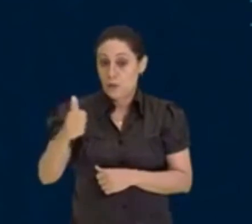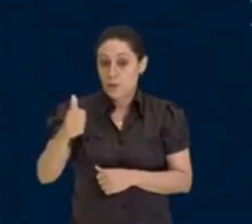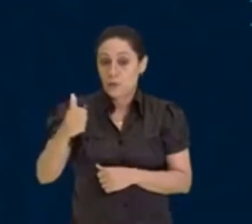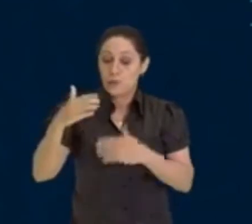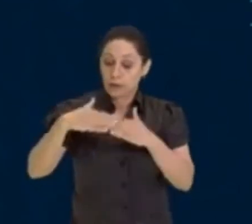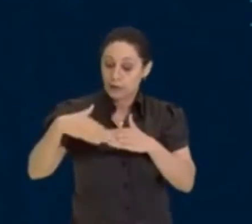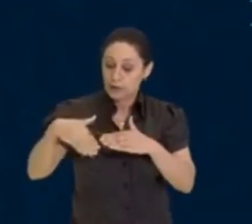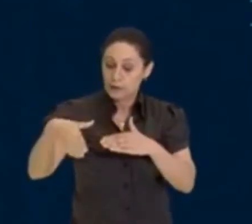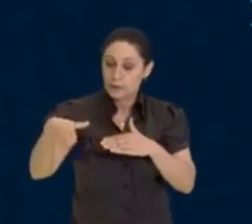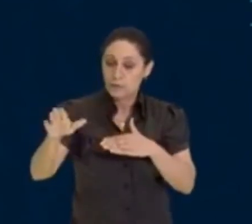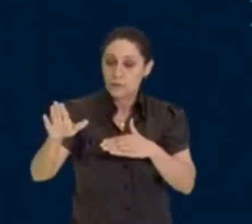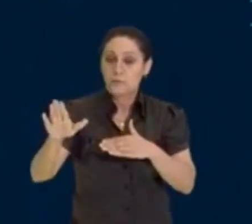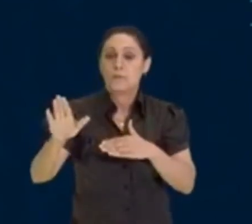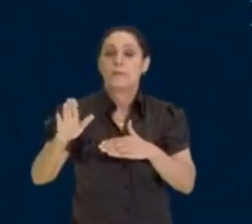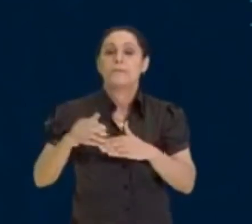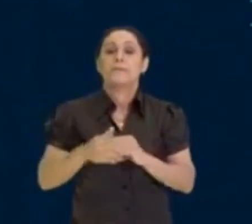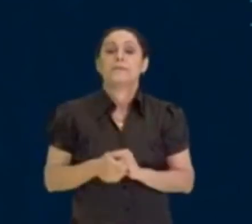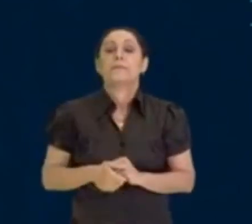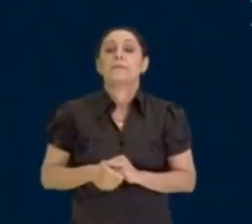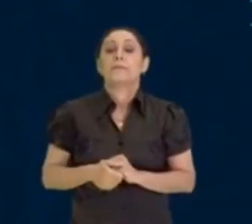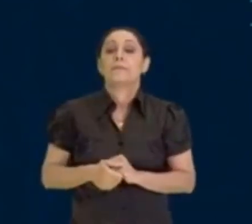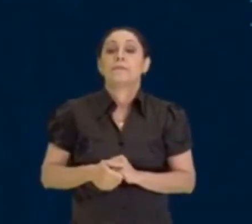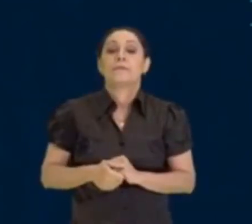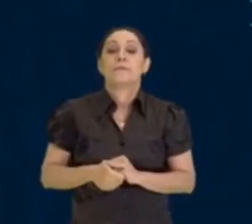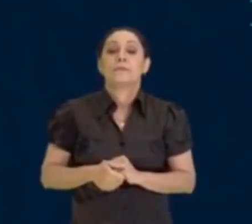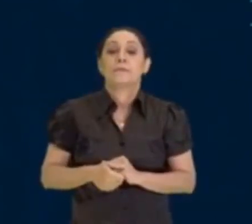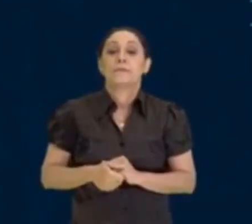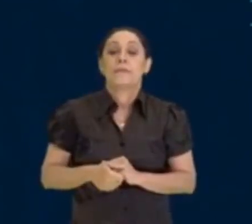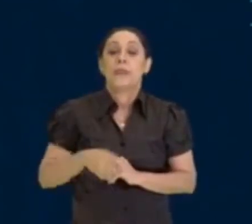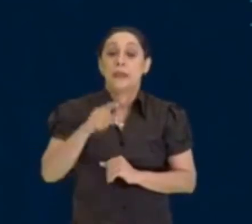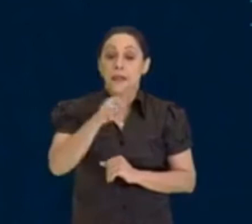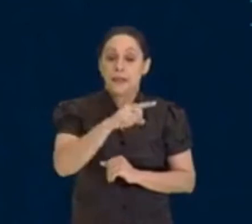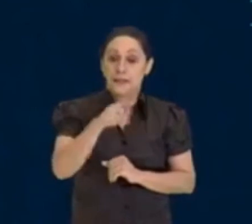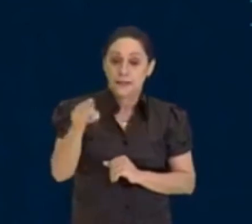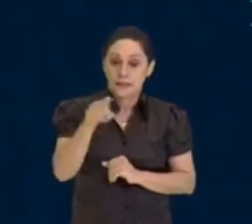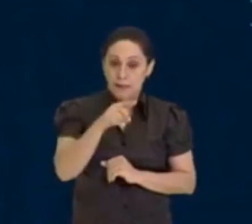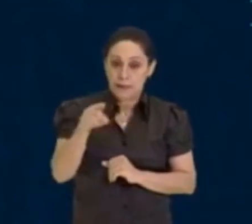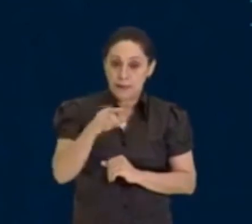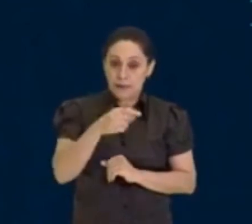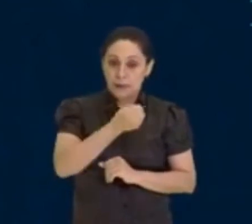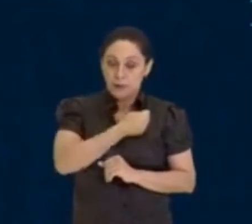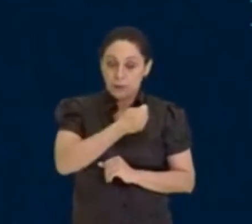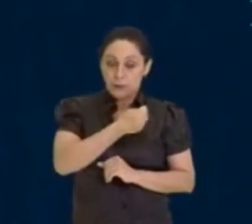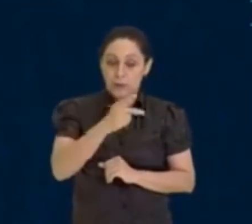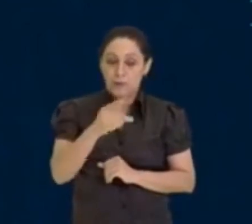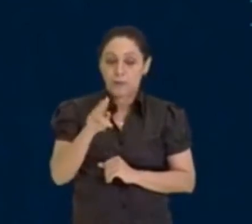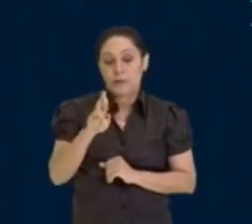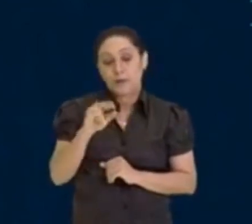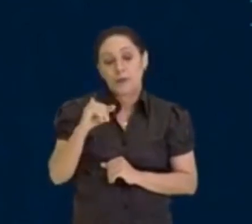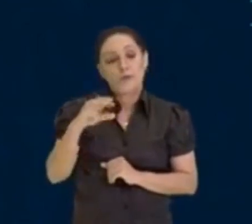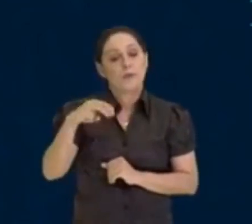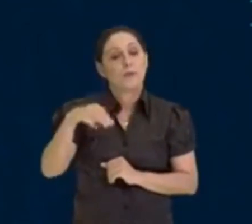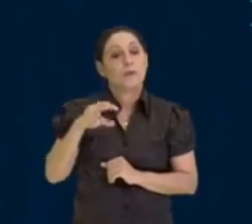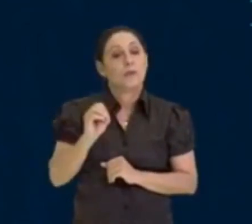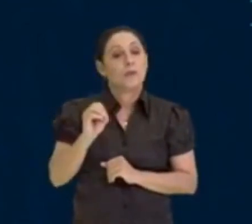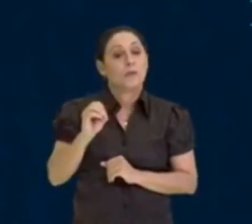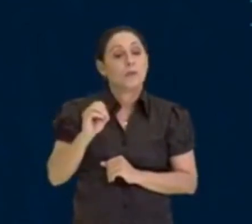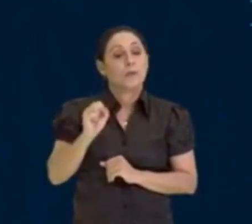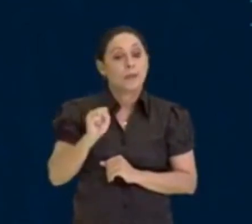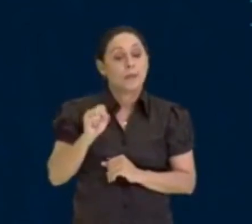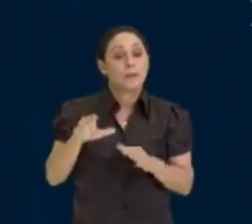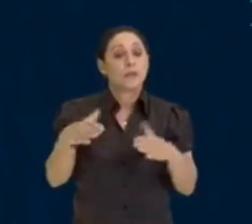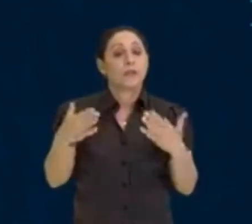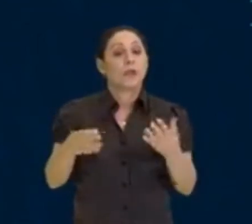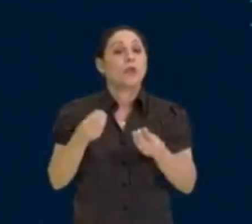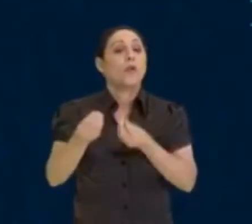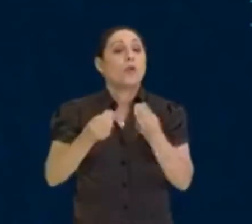assim continua, tá bom? Esses são os números primos, eu vou decompor, eu vou fatorar, como a chama também,